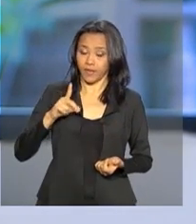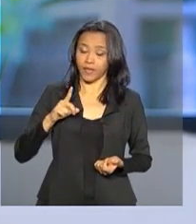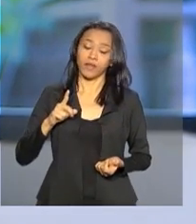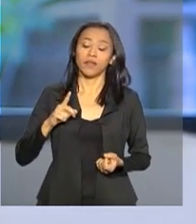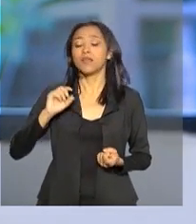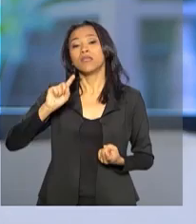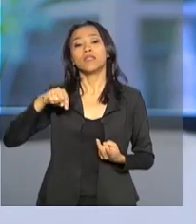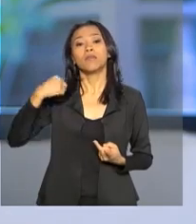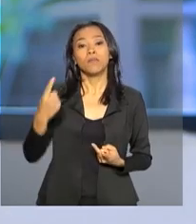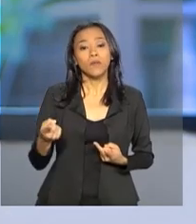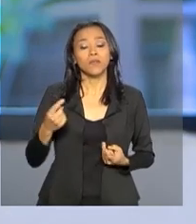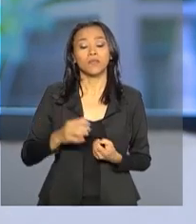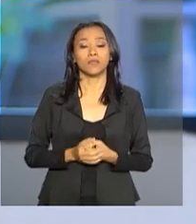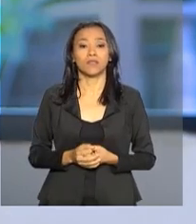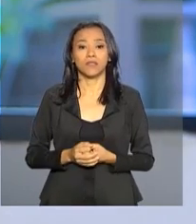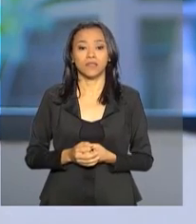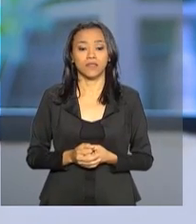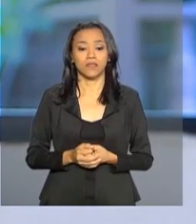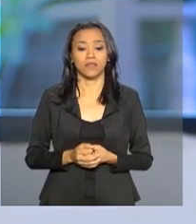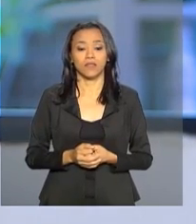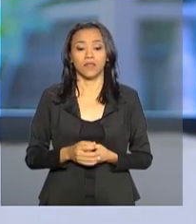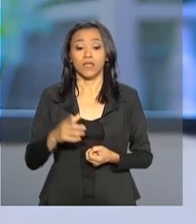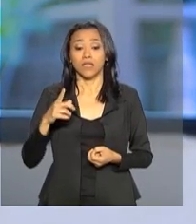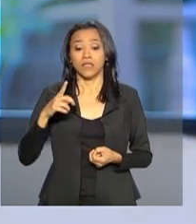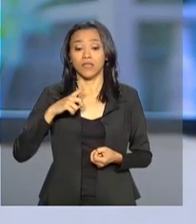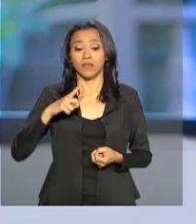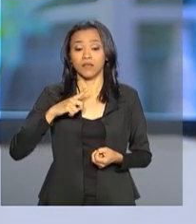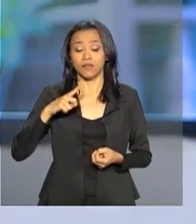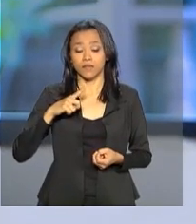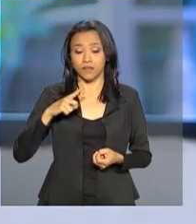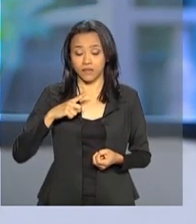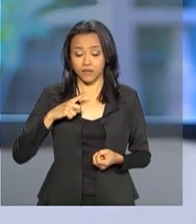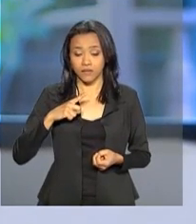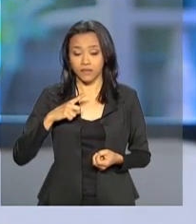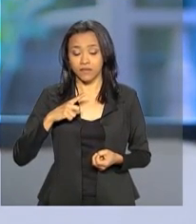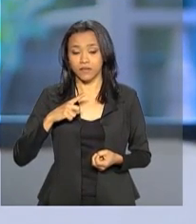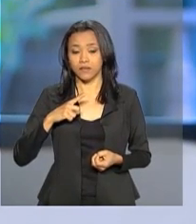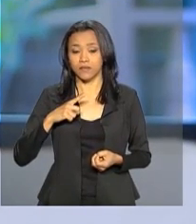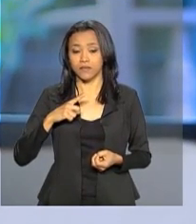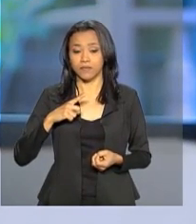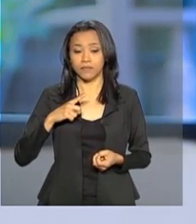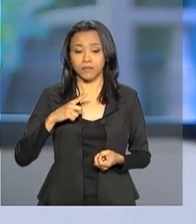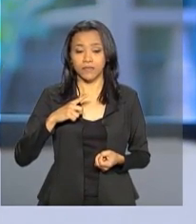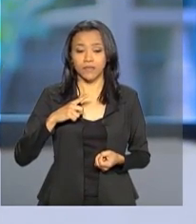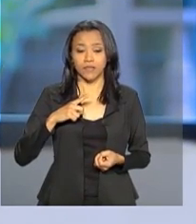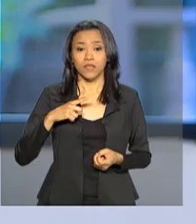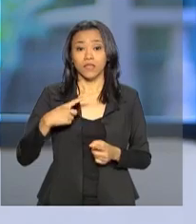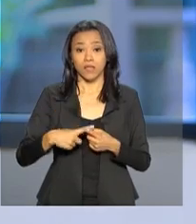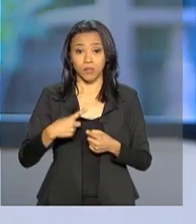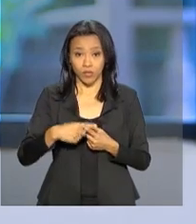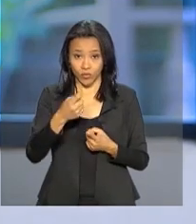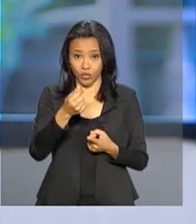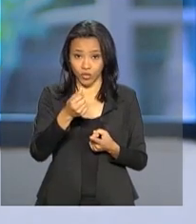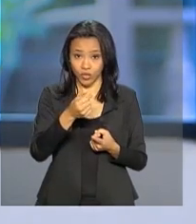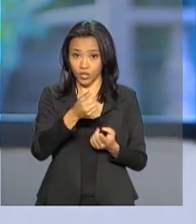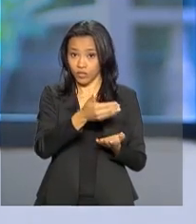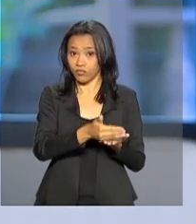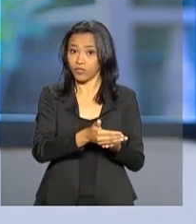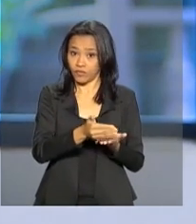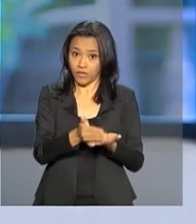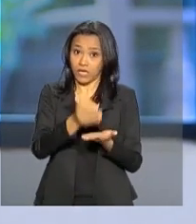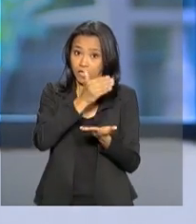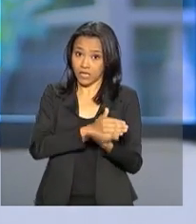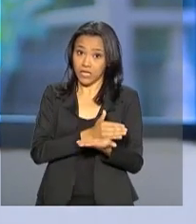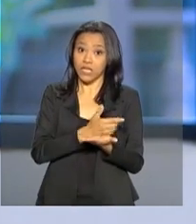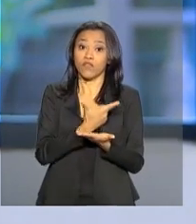depois, posteriormente, veio aquele adiantamento de indenização, que foi